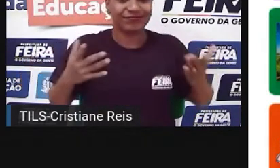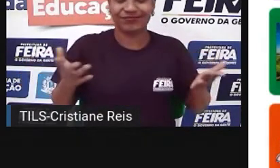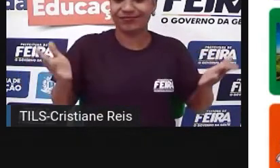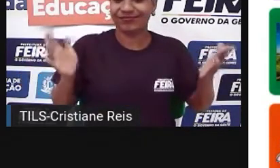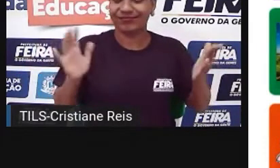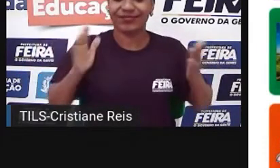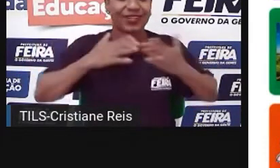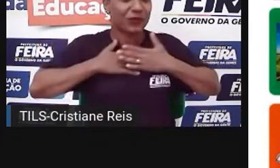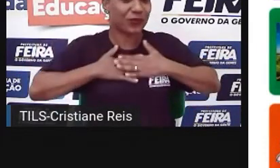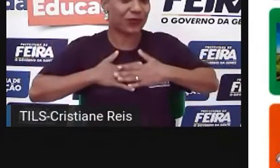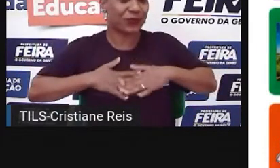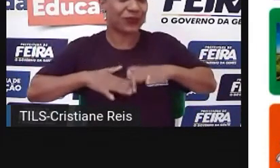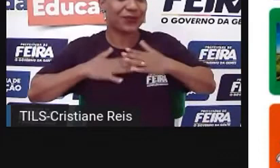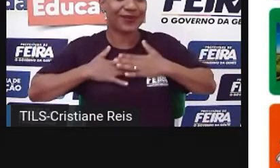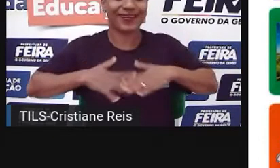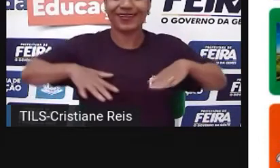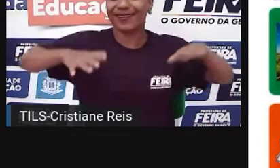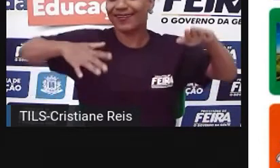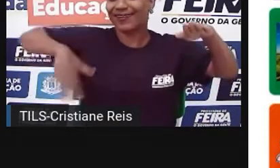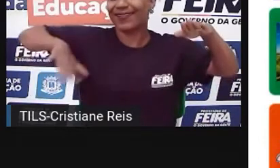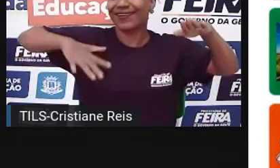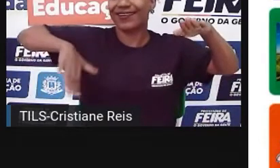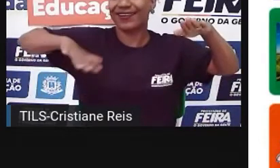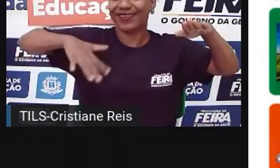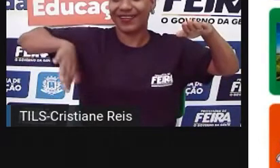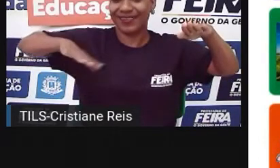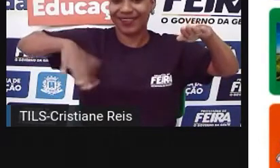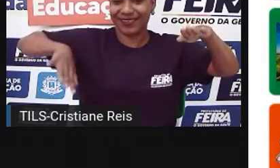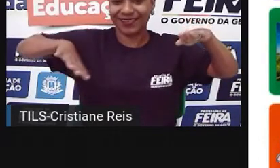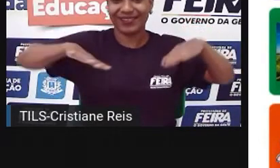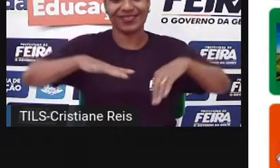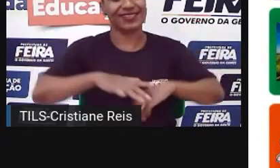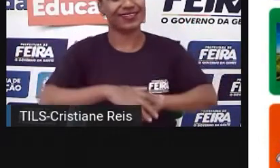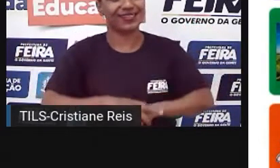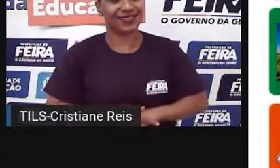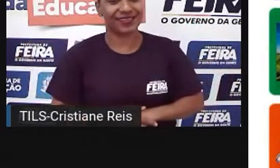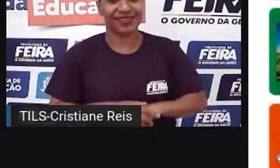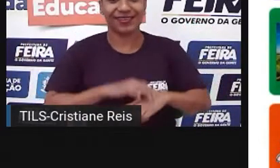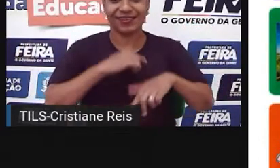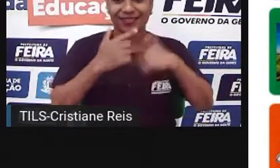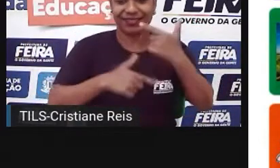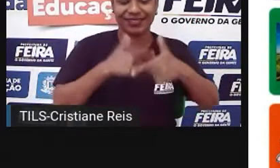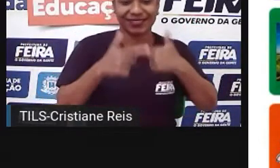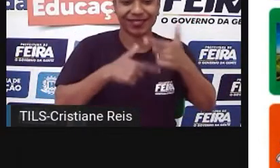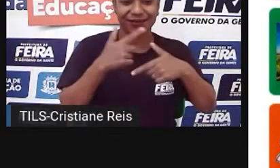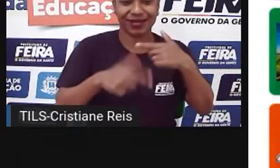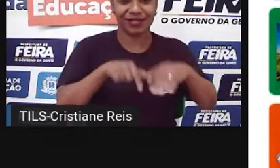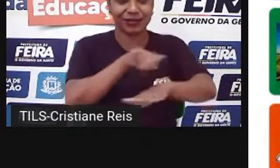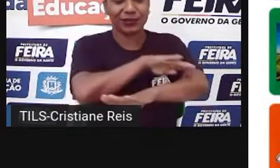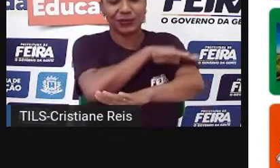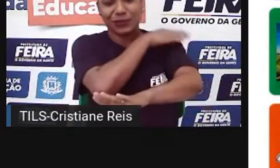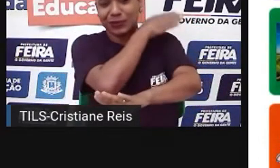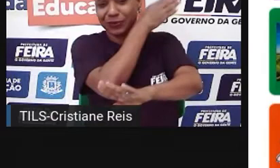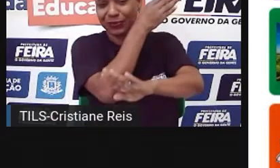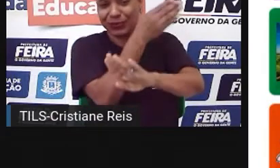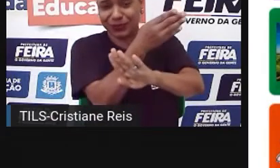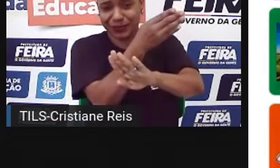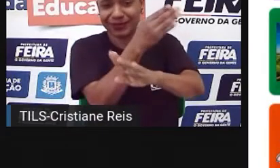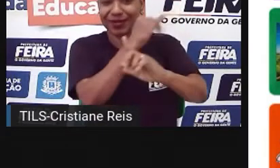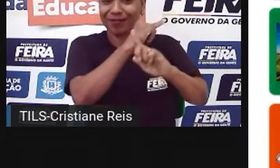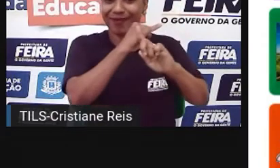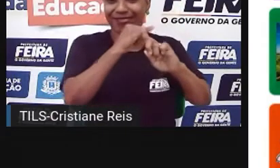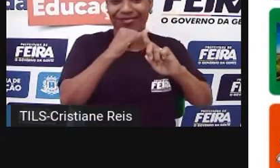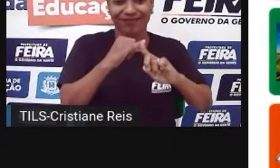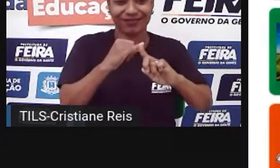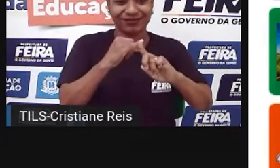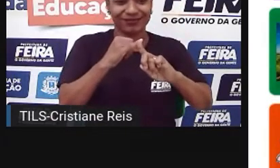Relaxar na praia To work a part-time job Trabalhar em meio período Tem muitas pessoas que fazem isso durante